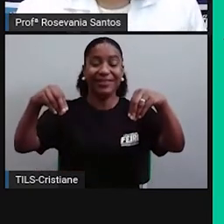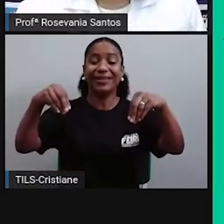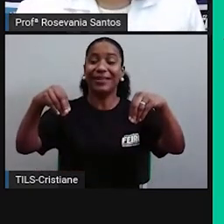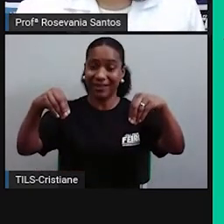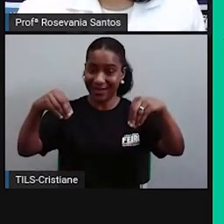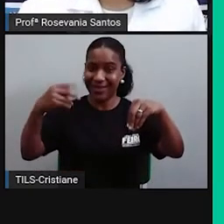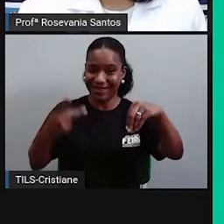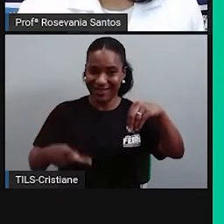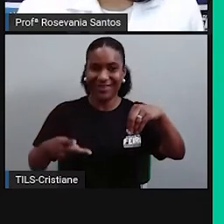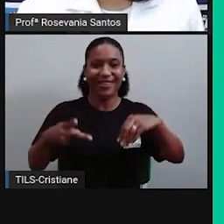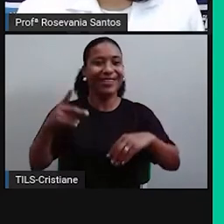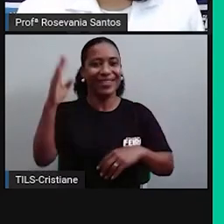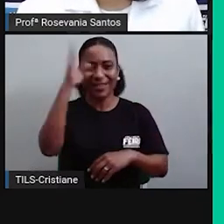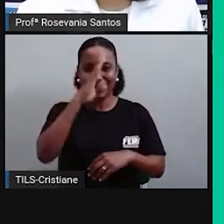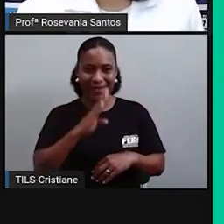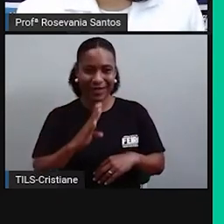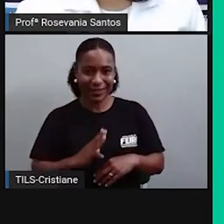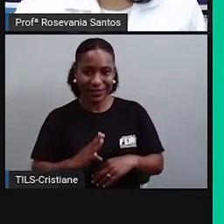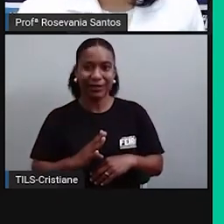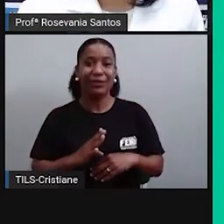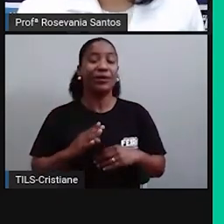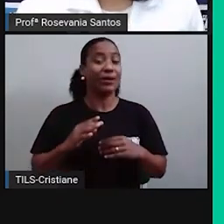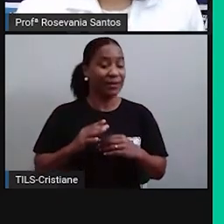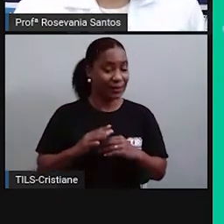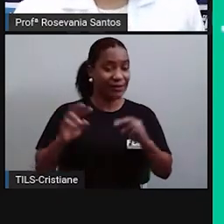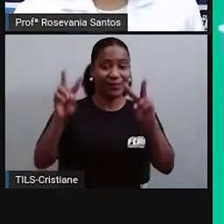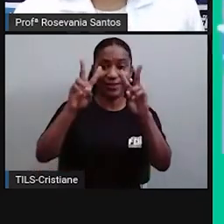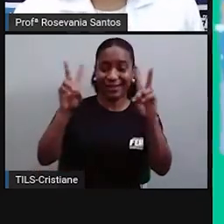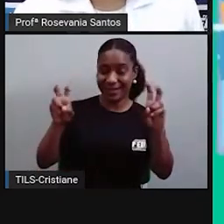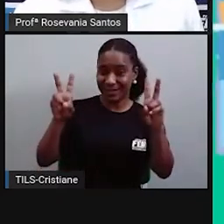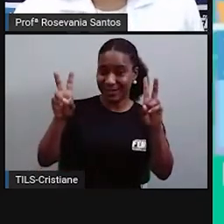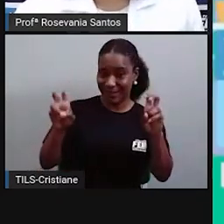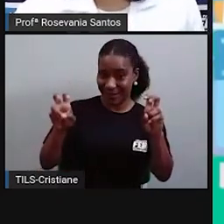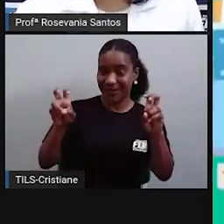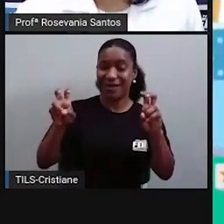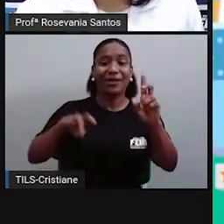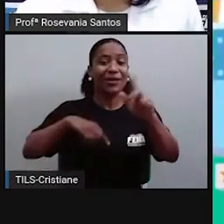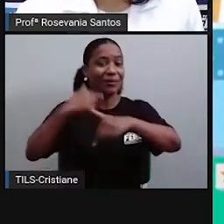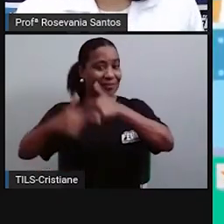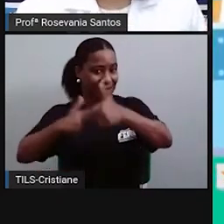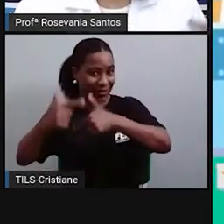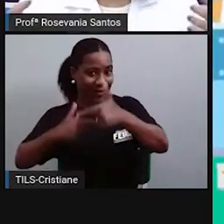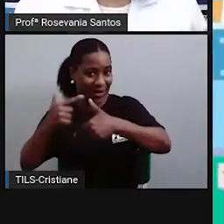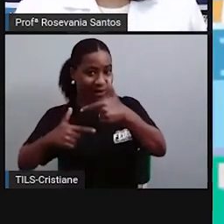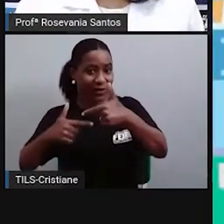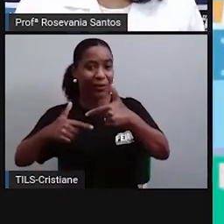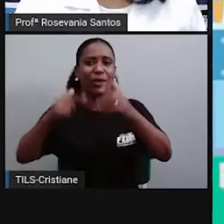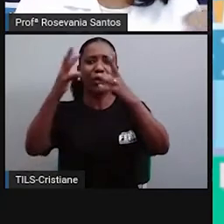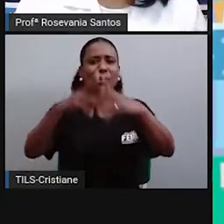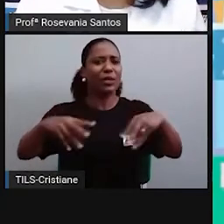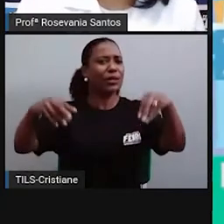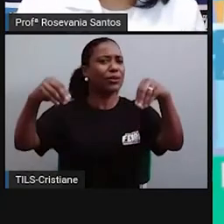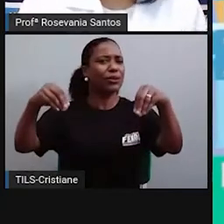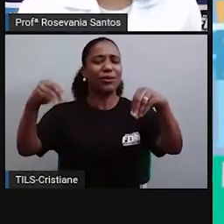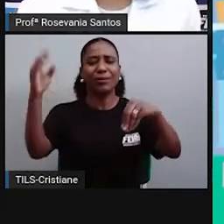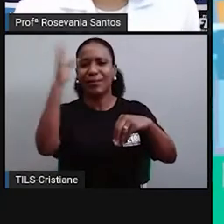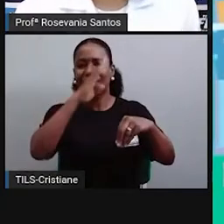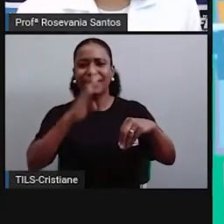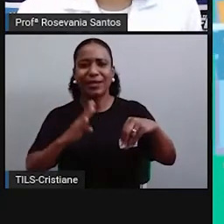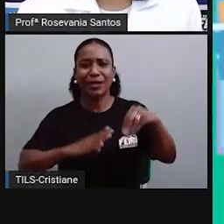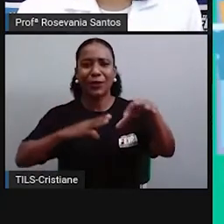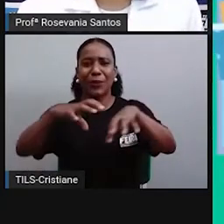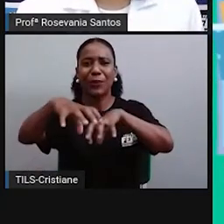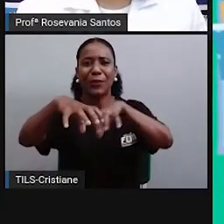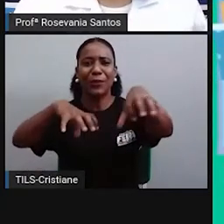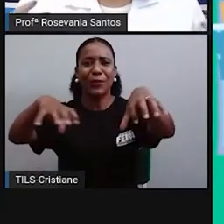então hoje nós vamos falar sobre o trabalho e a formação territorial brasileira. Bom, como vocês sabem, dentro das aulas do